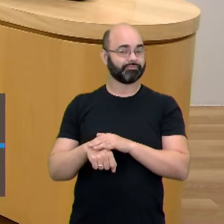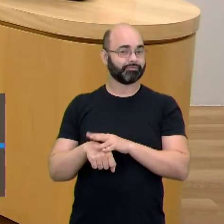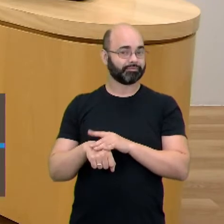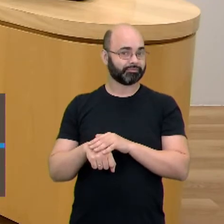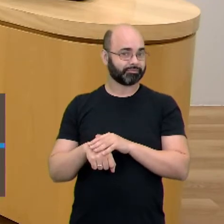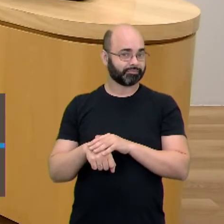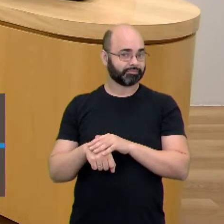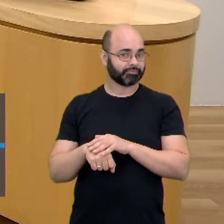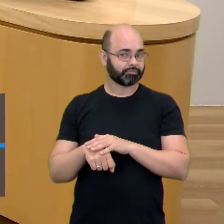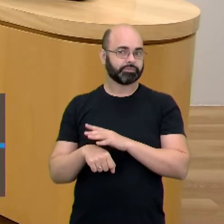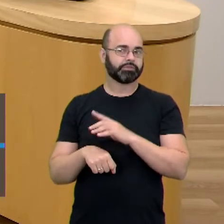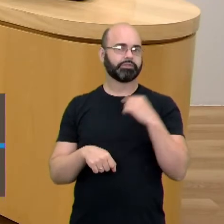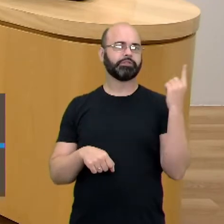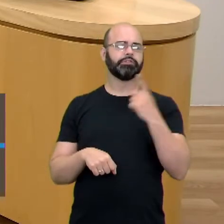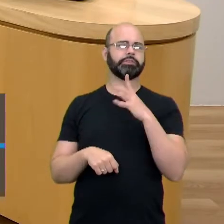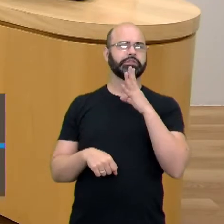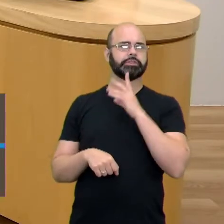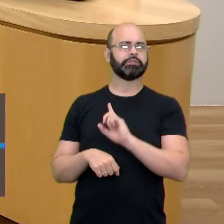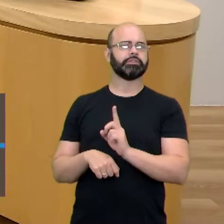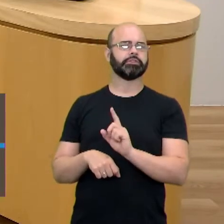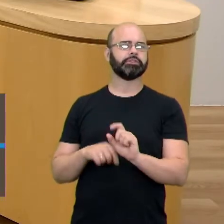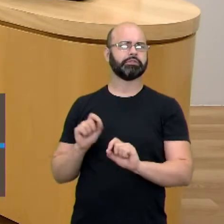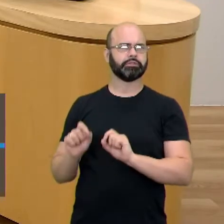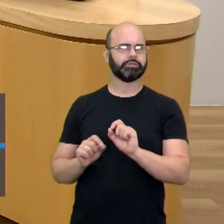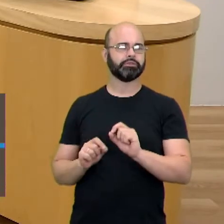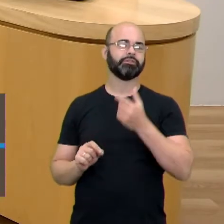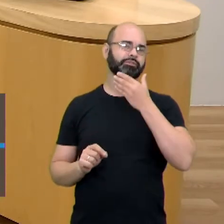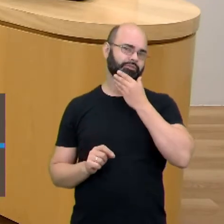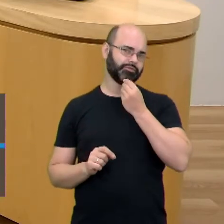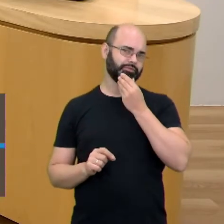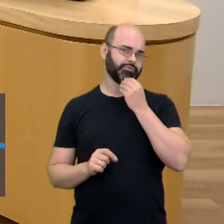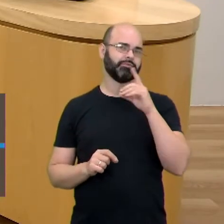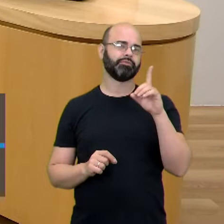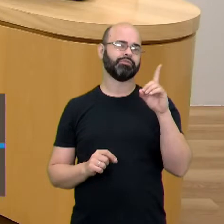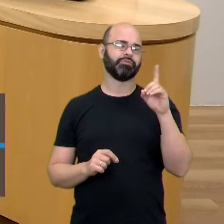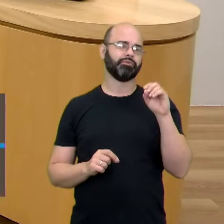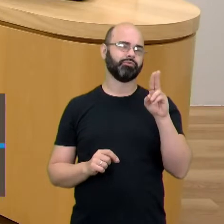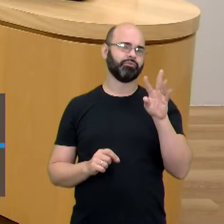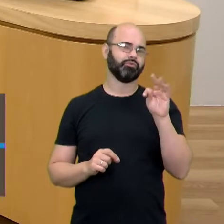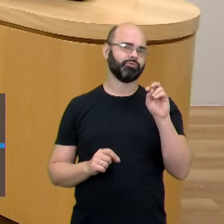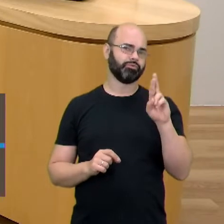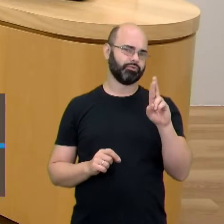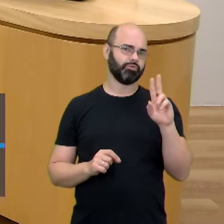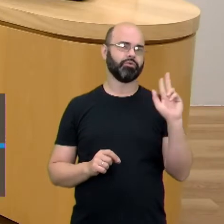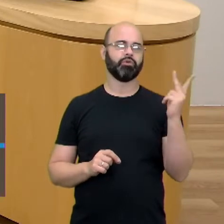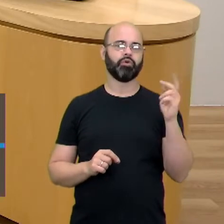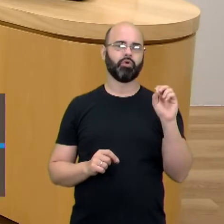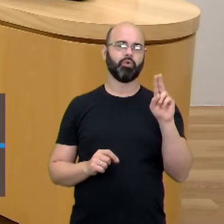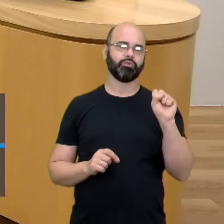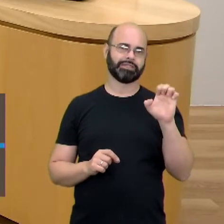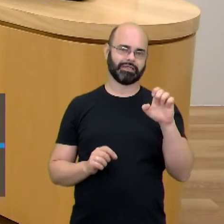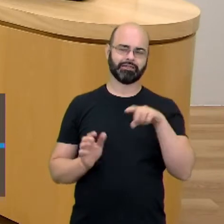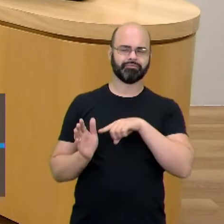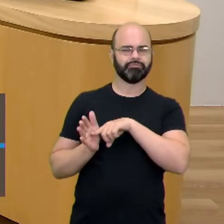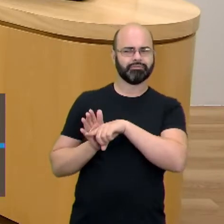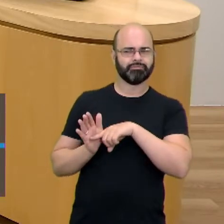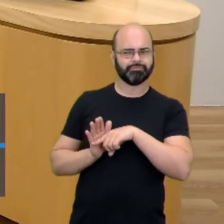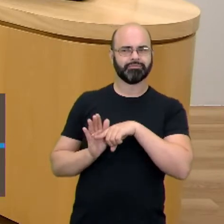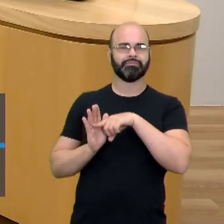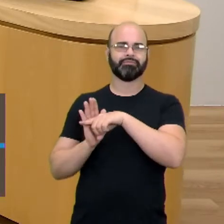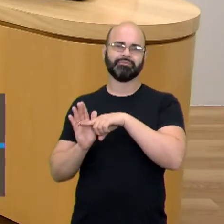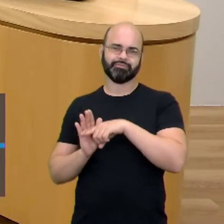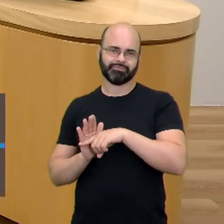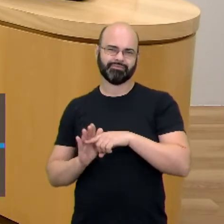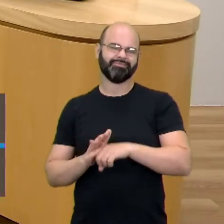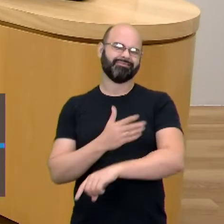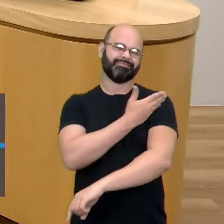então desconhecida. E o Dr. House era aquele investigador, mantendo aqueles clichês que a gente